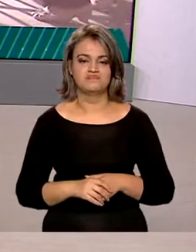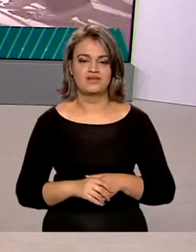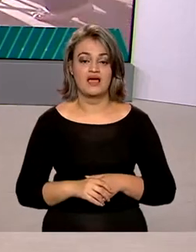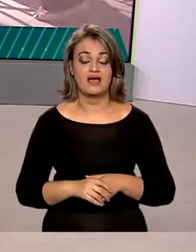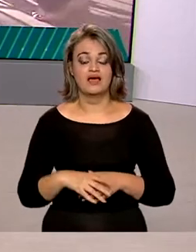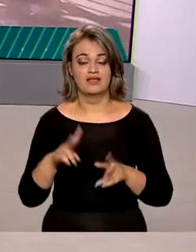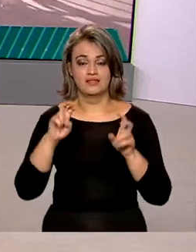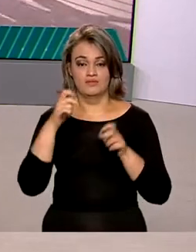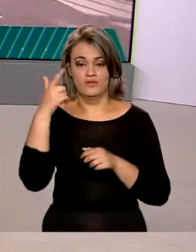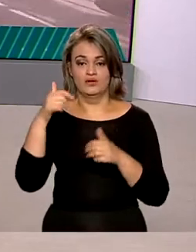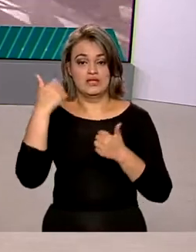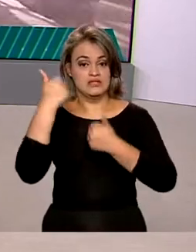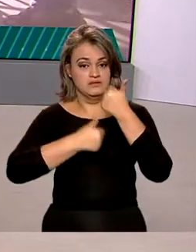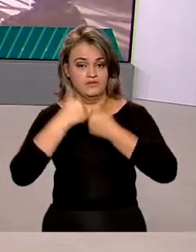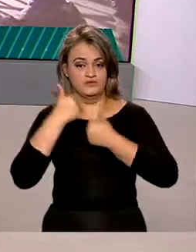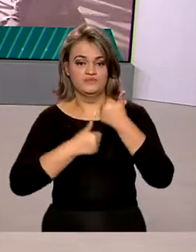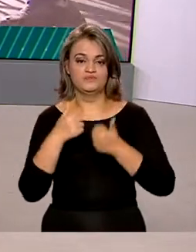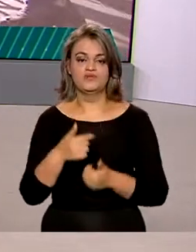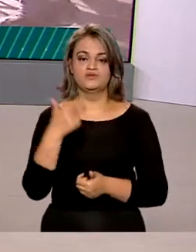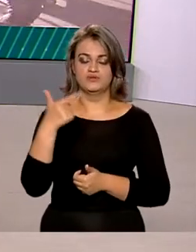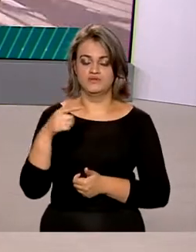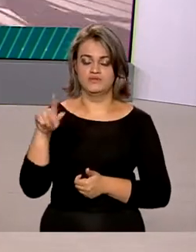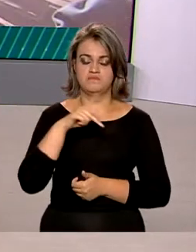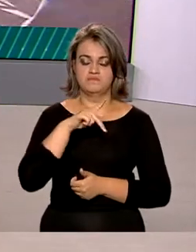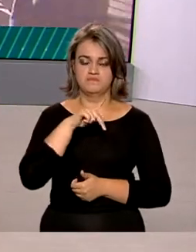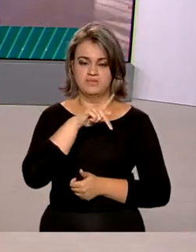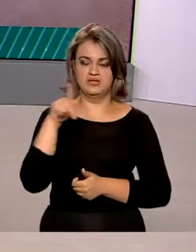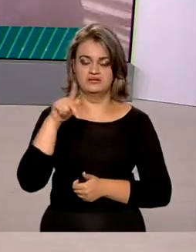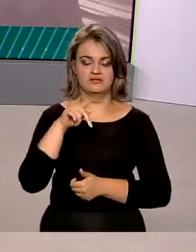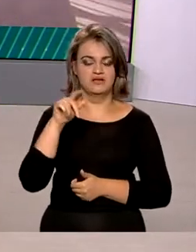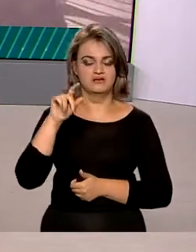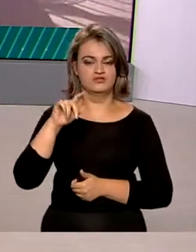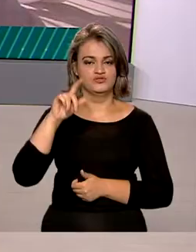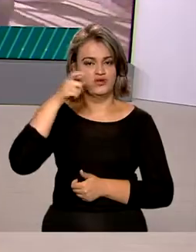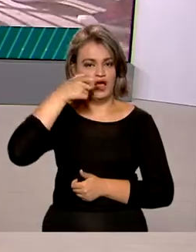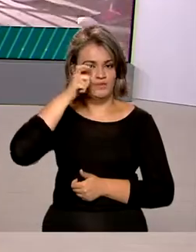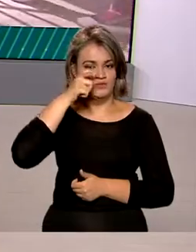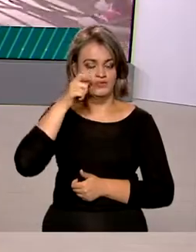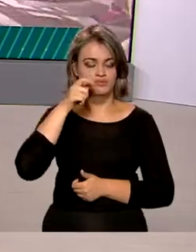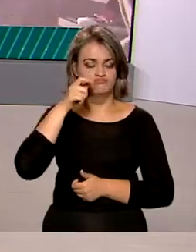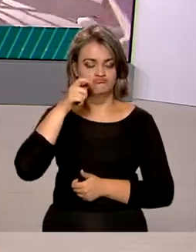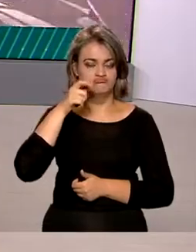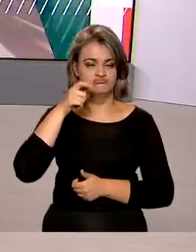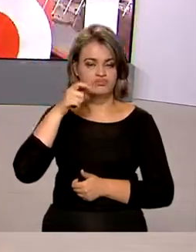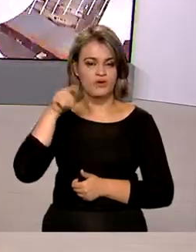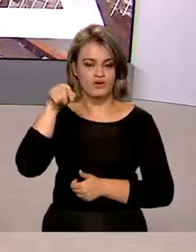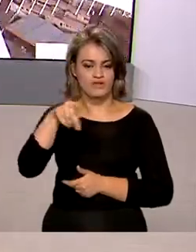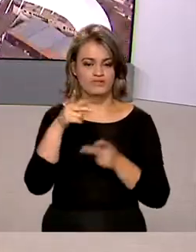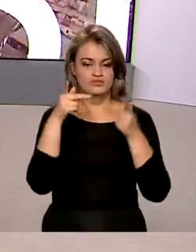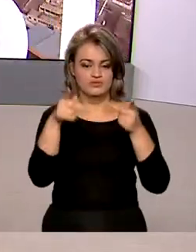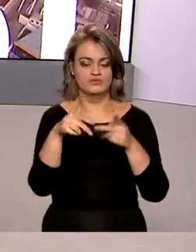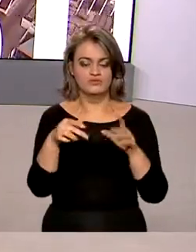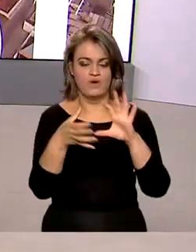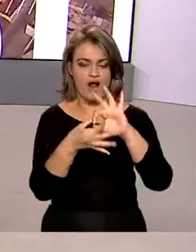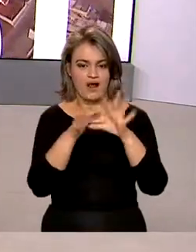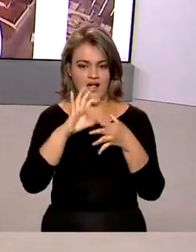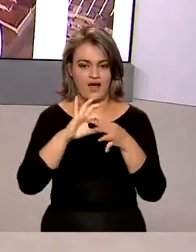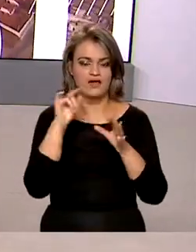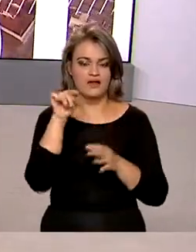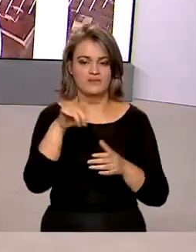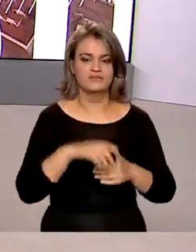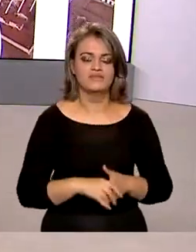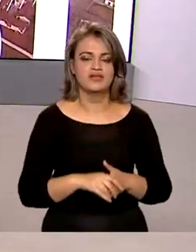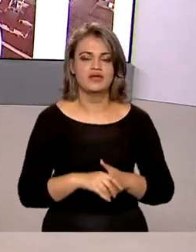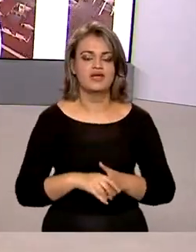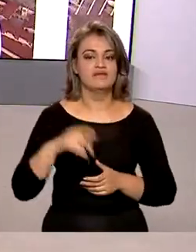Esporte. O vice-presidente Hamilton Mourão visitou o Centro Paralímpico da cidade de São Paulo. A delegação brasileira se prepara para